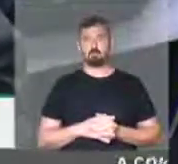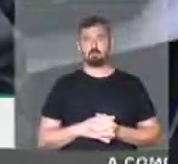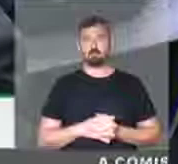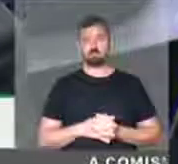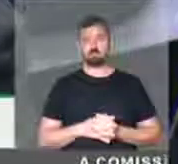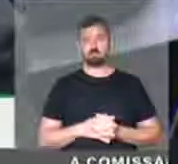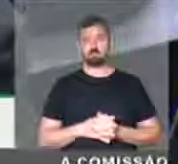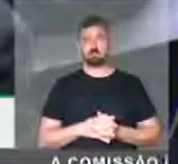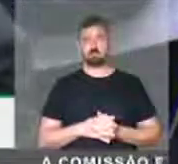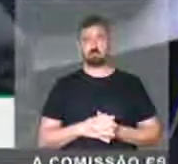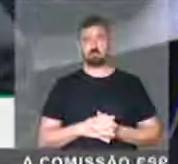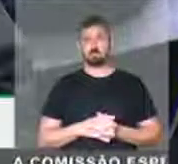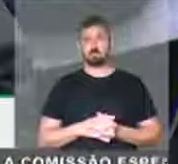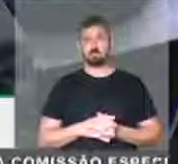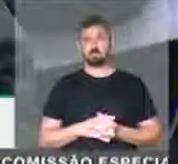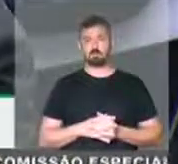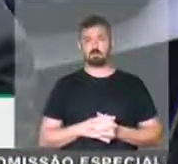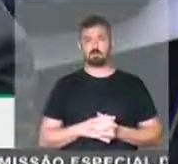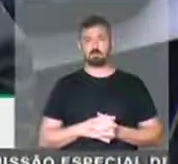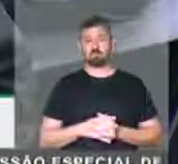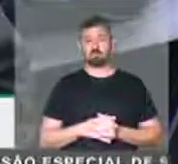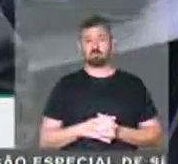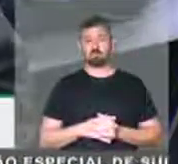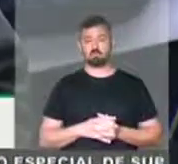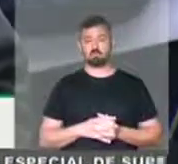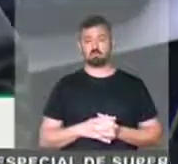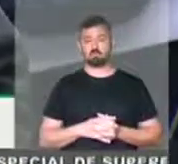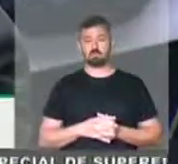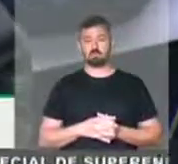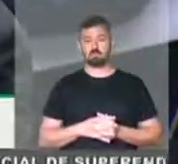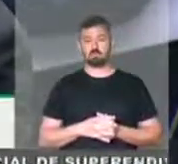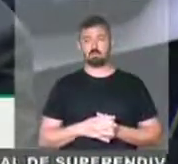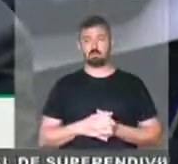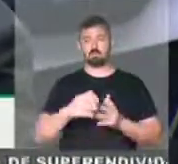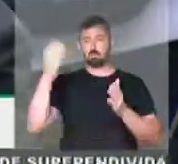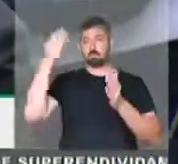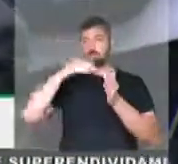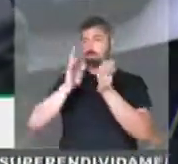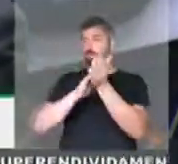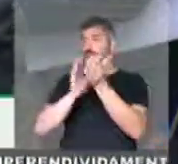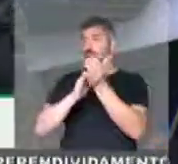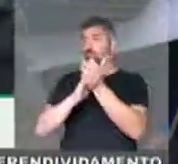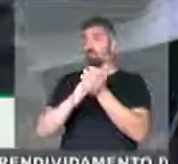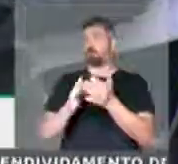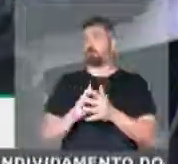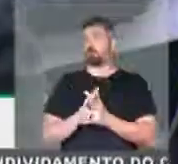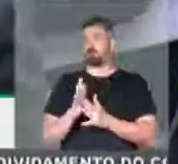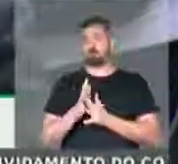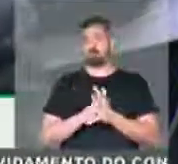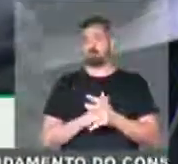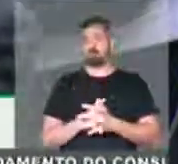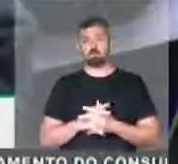qualquer um, deputado, comprovar, e eu vou ler daqui a pouquinho o inglês. Está encerrado.